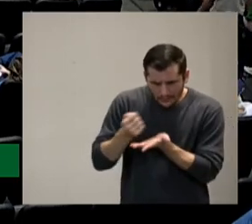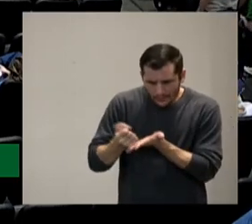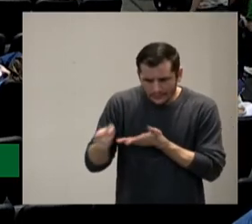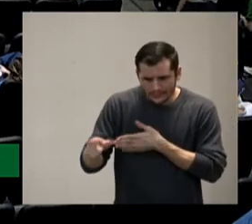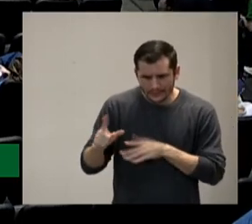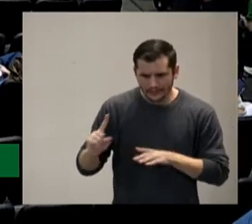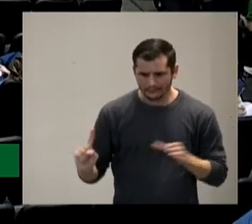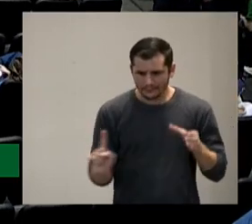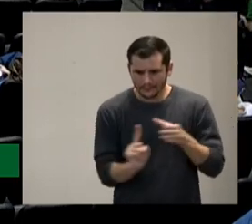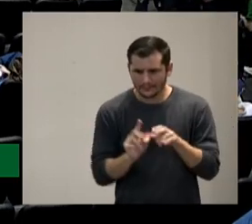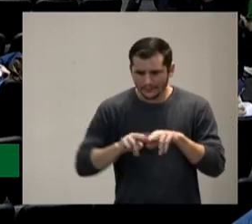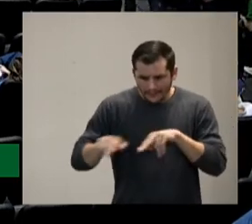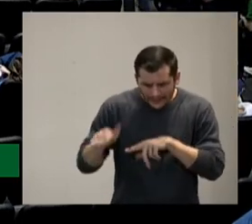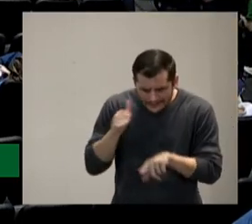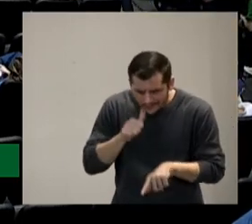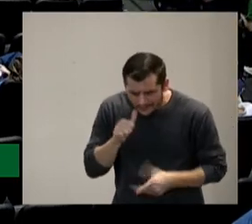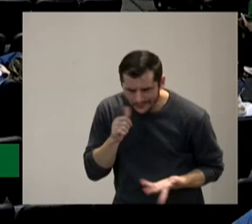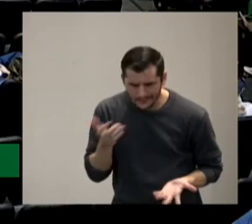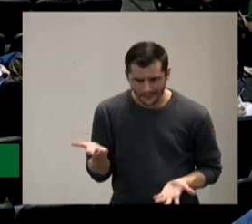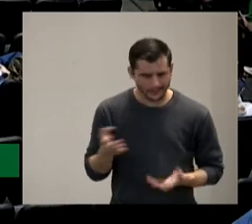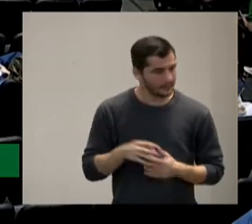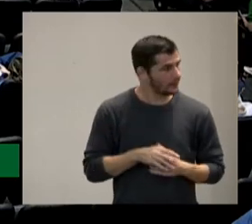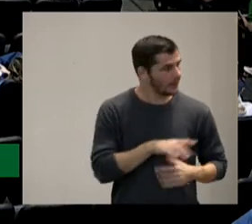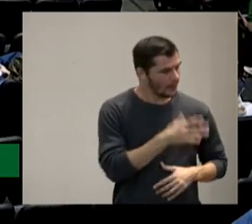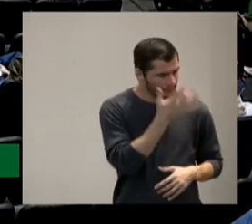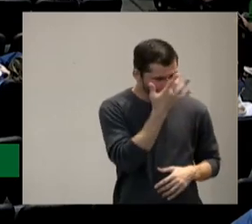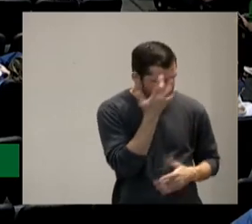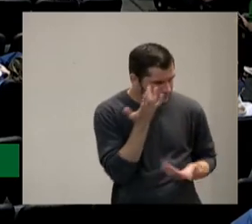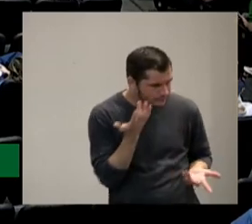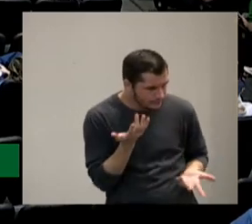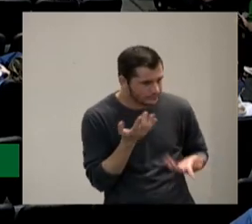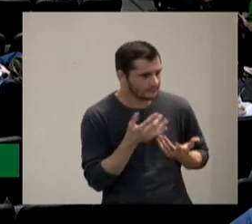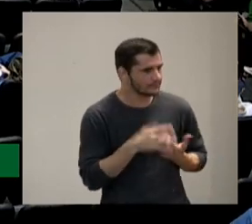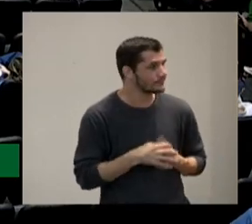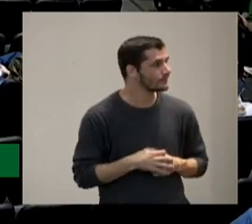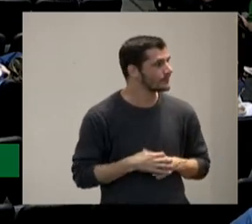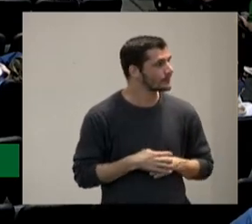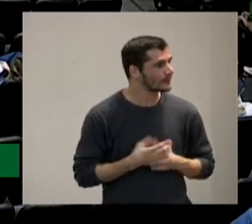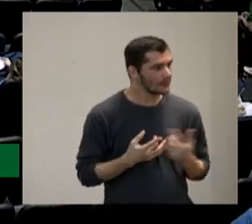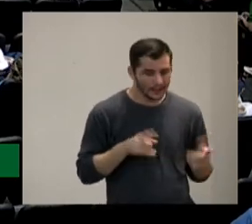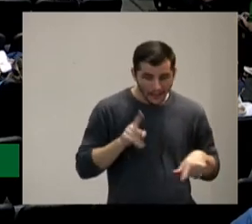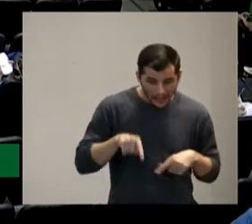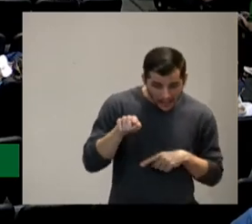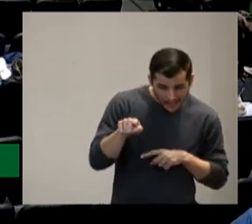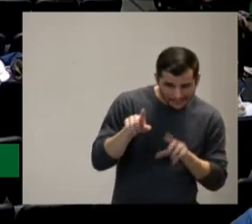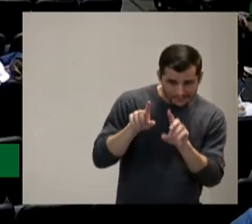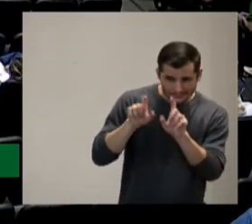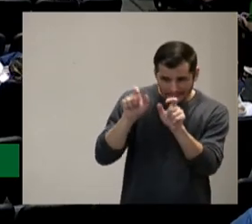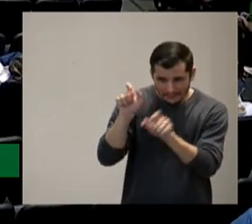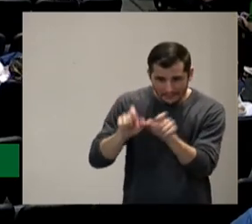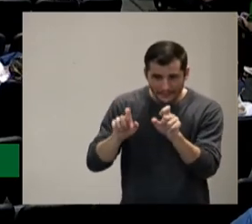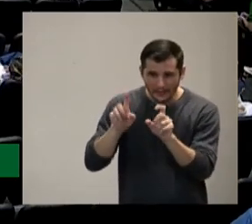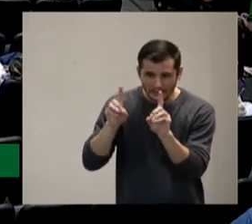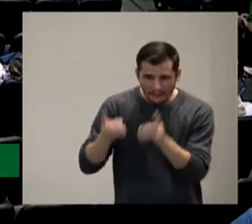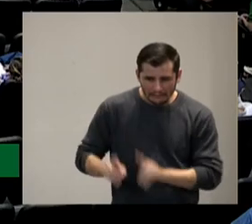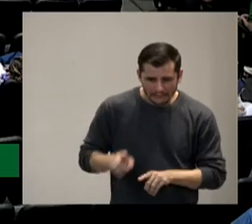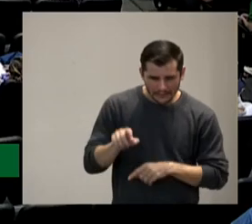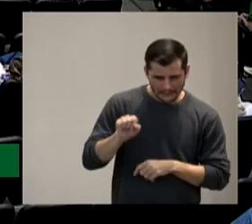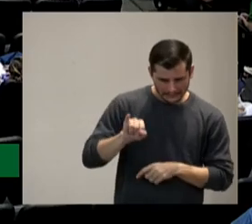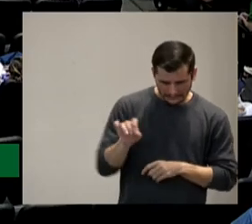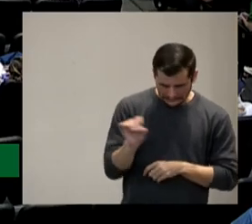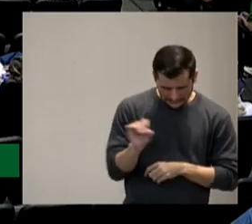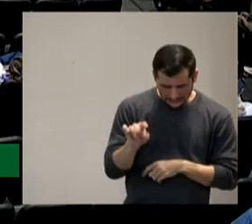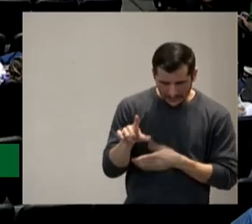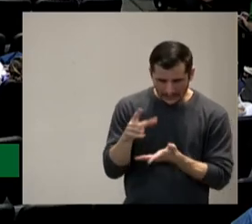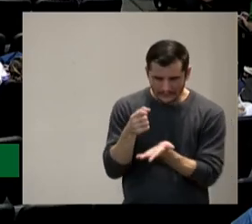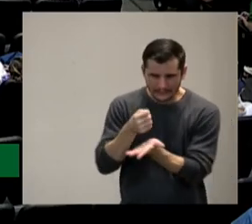mulher aí eu escuto olha lá só porque é deficiente se não fosse não tinha entrado daqui a pouco está